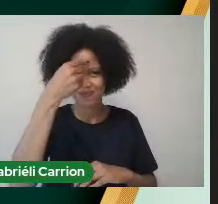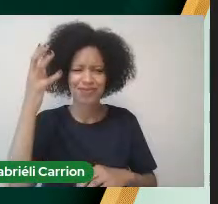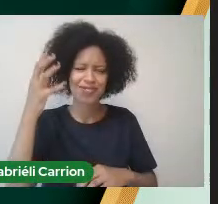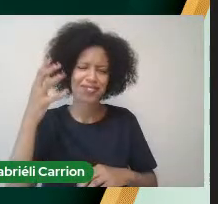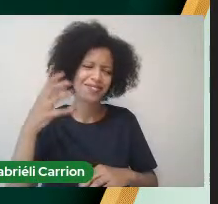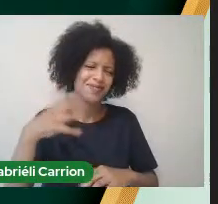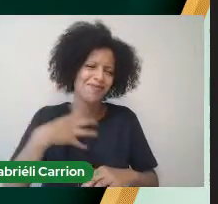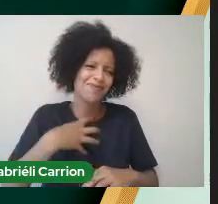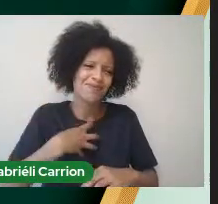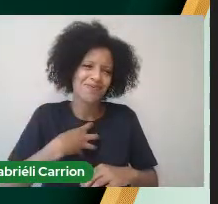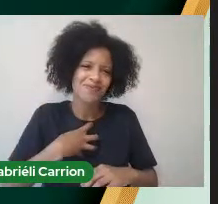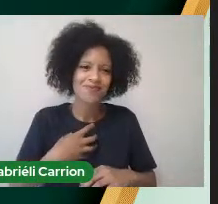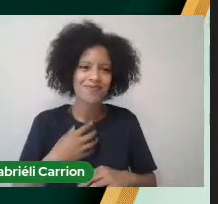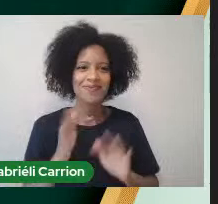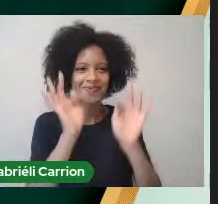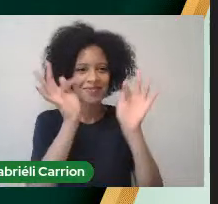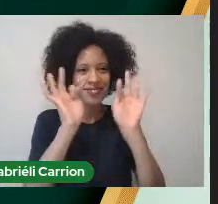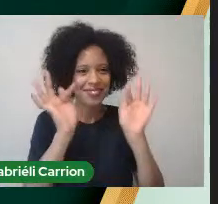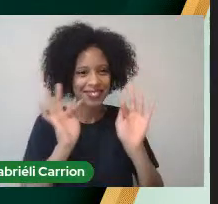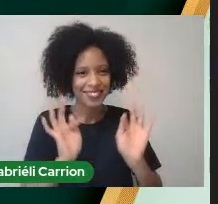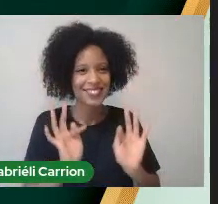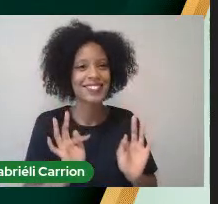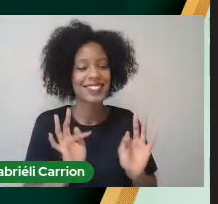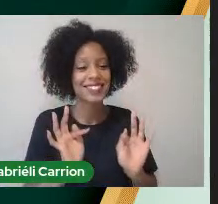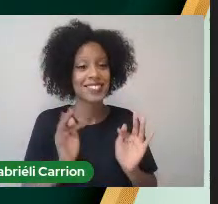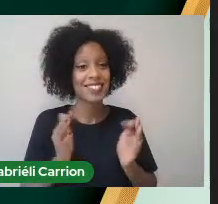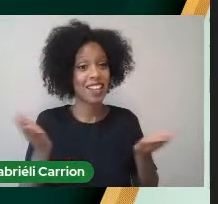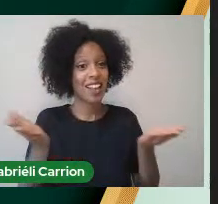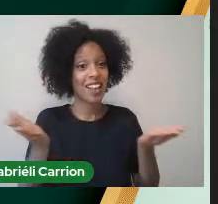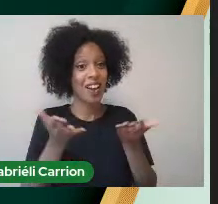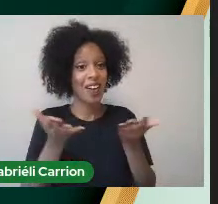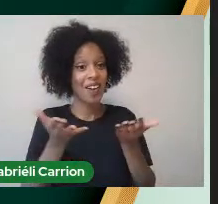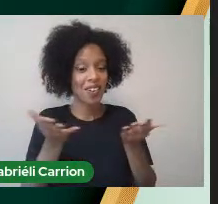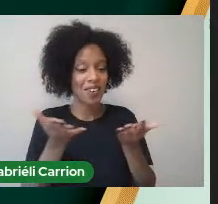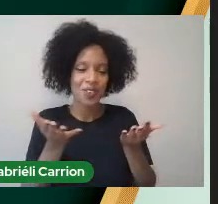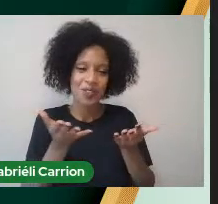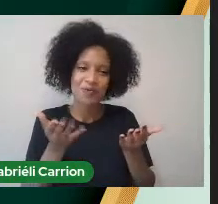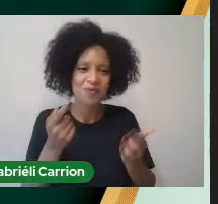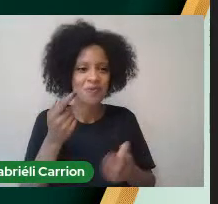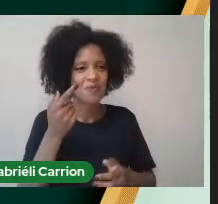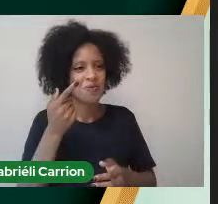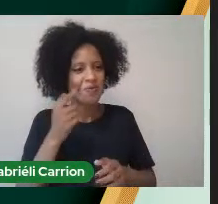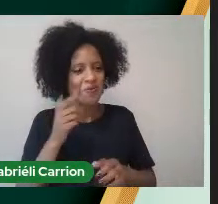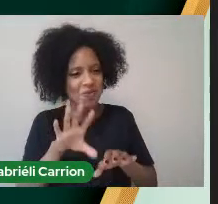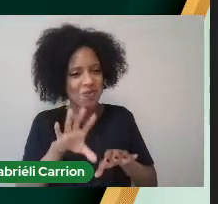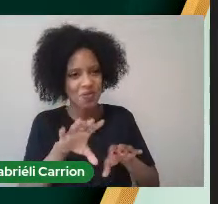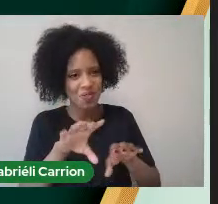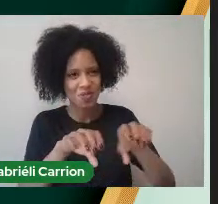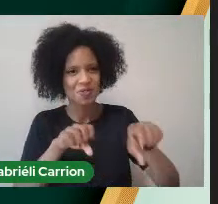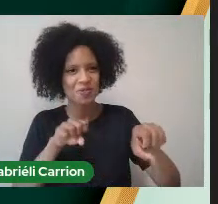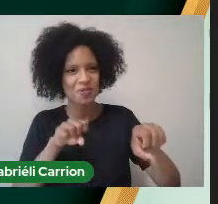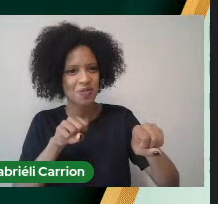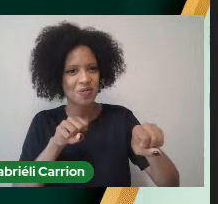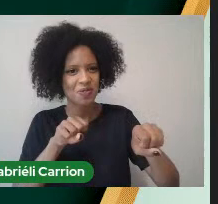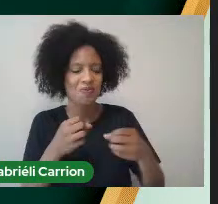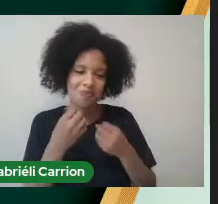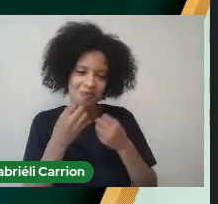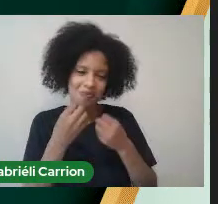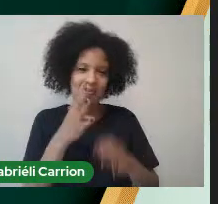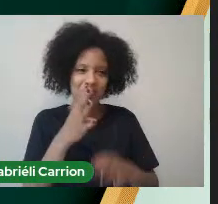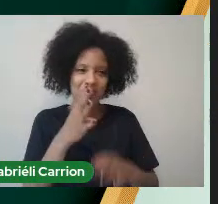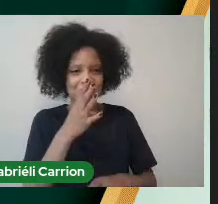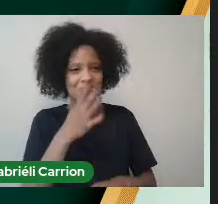Com este Momento De apresentação De um